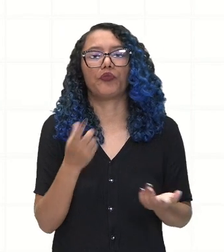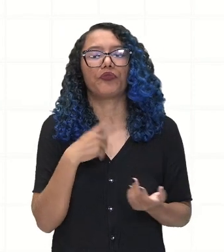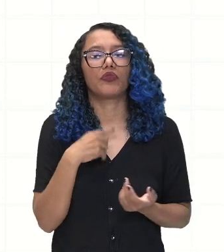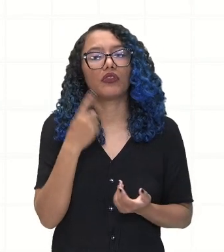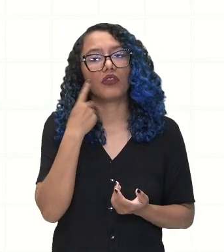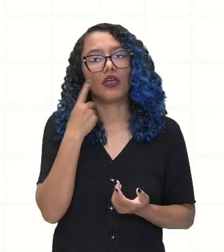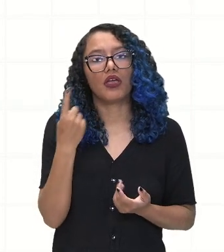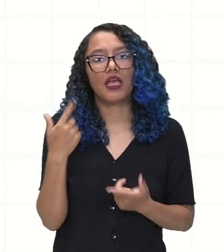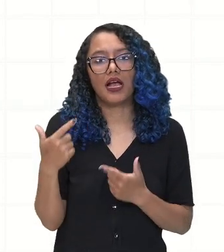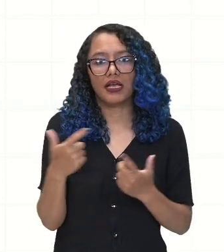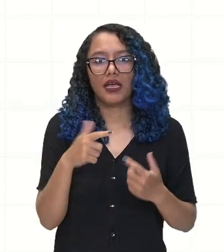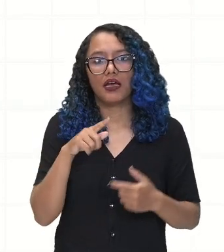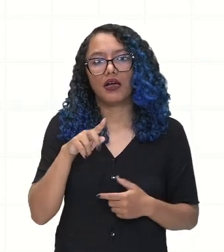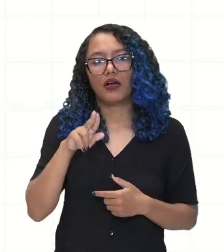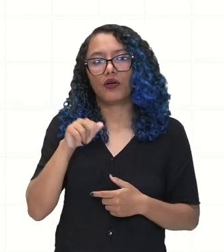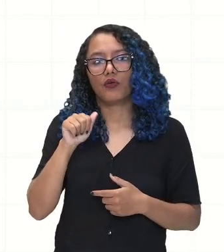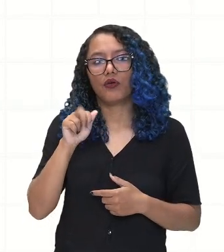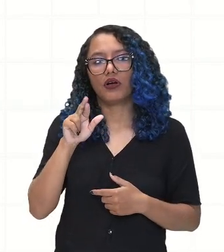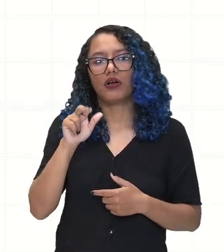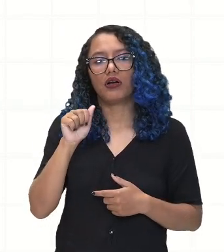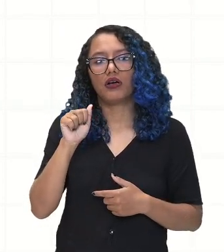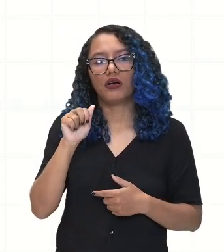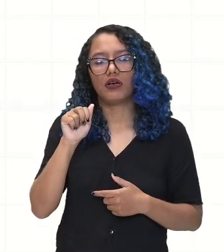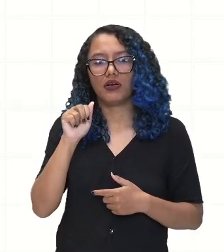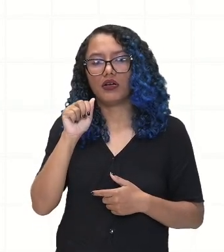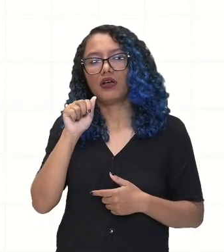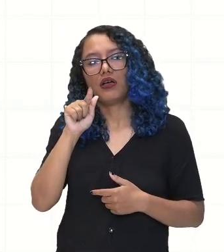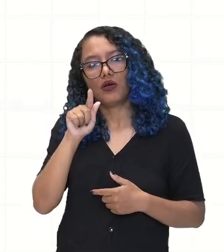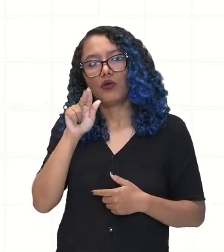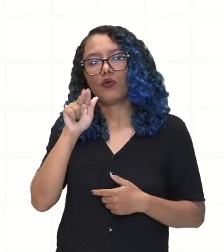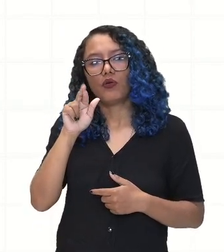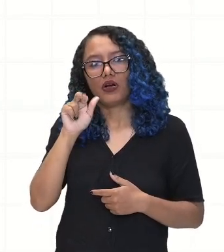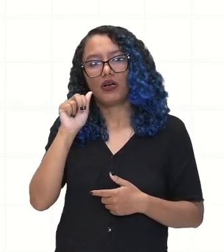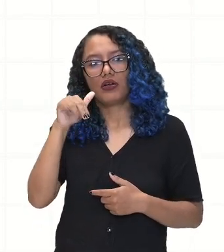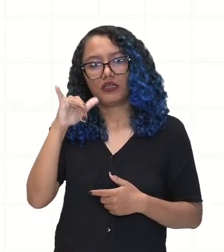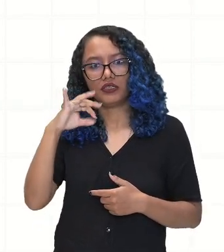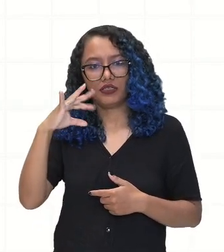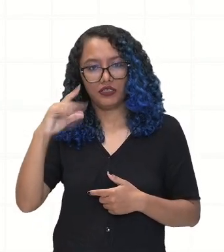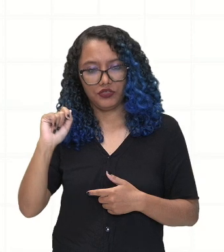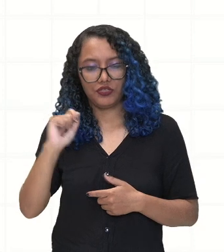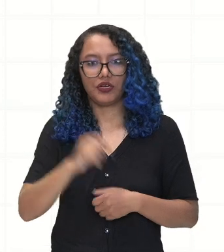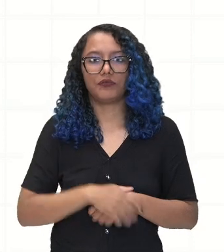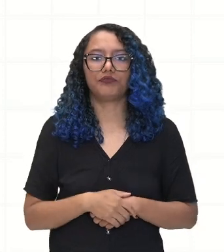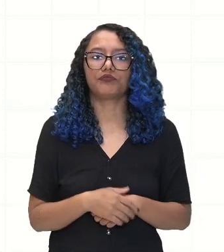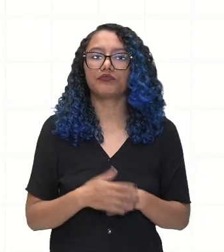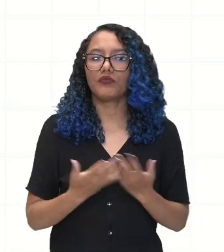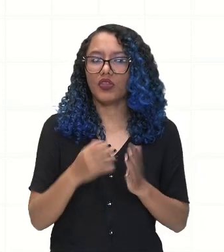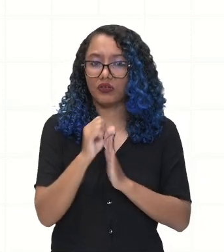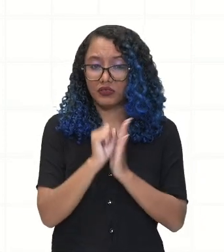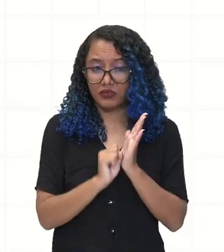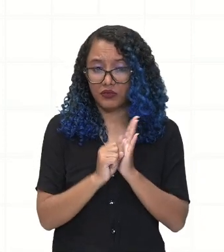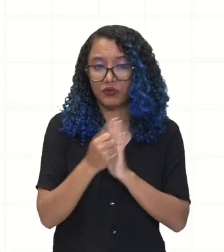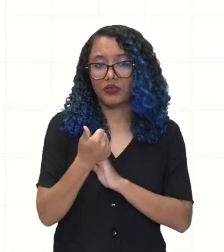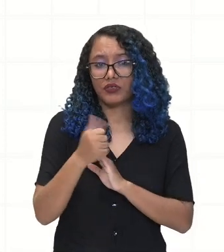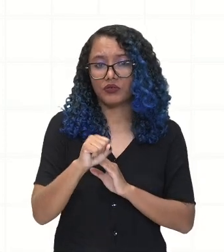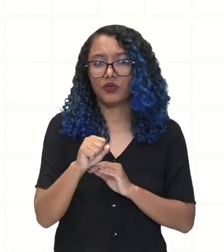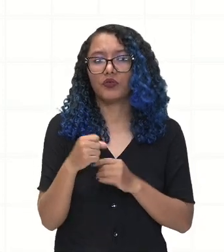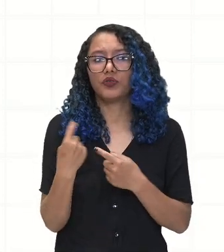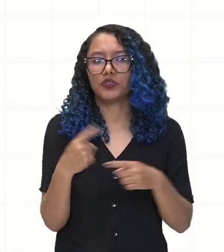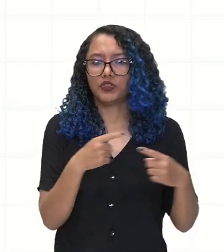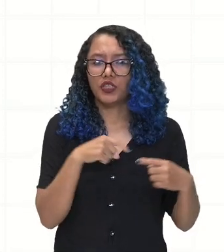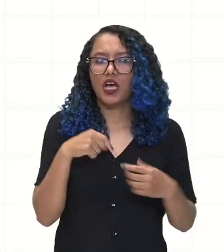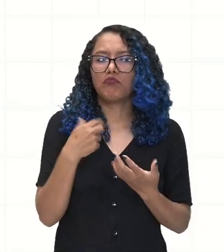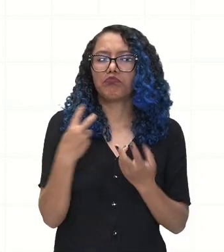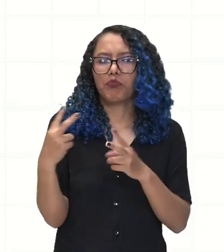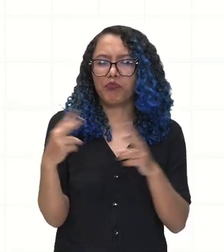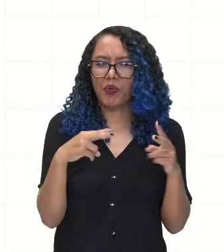No século XVIII, os indígenas lutaram contra os espanhóis e portugueses. O local vai ser no sul do